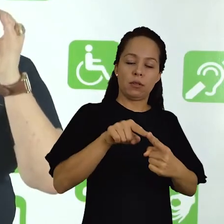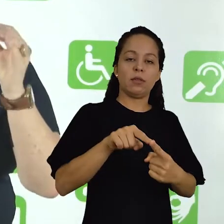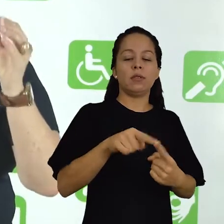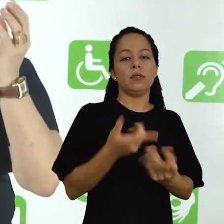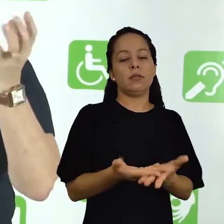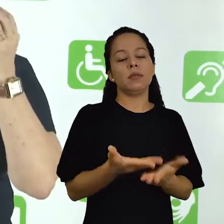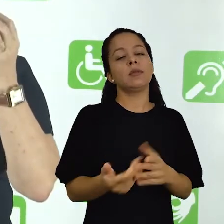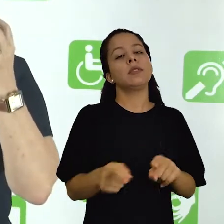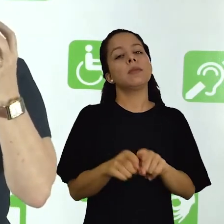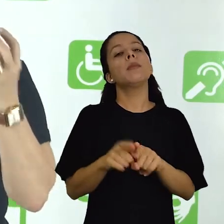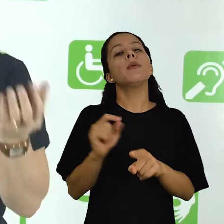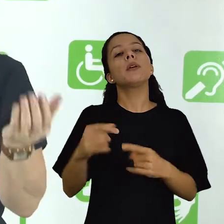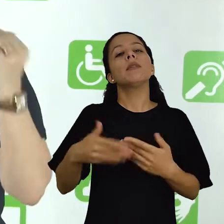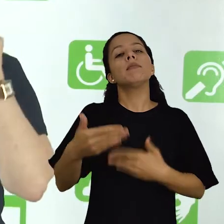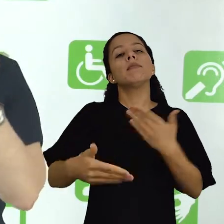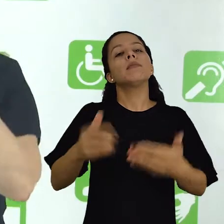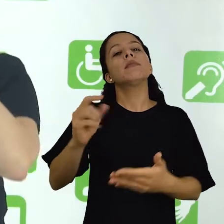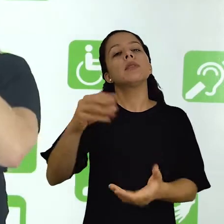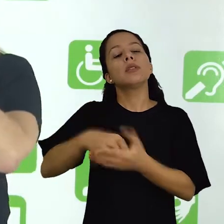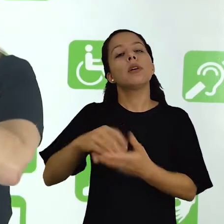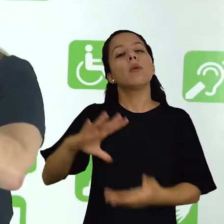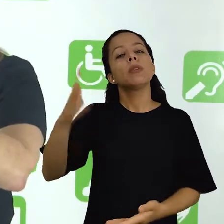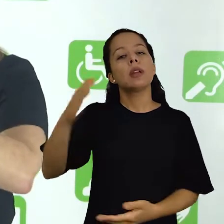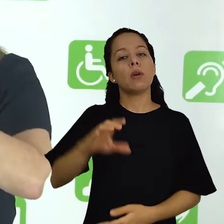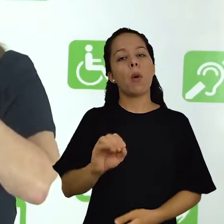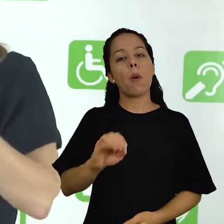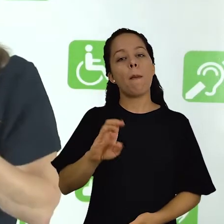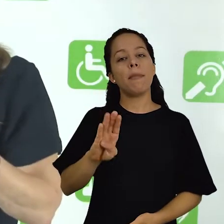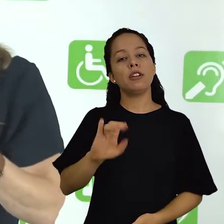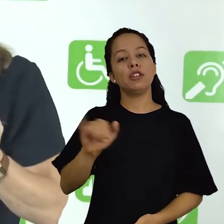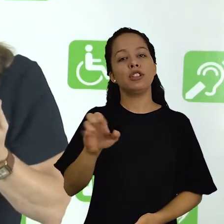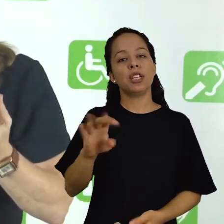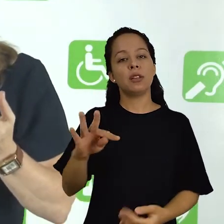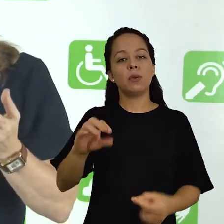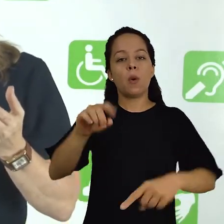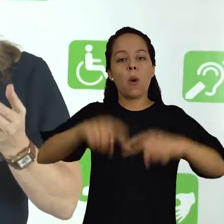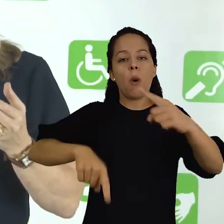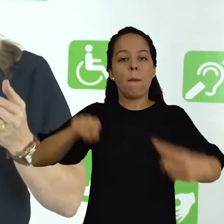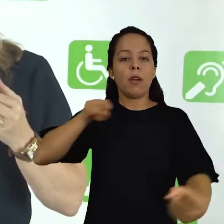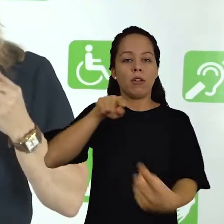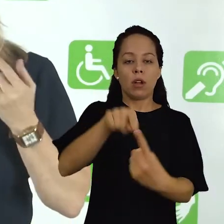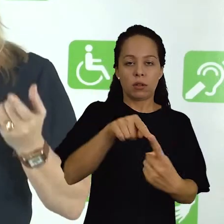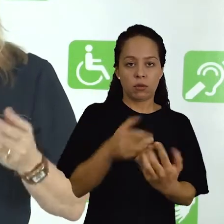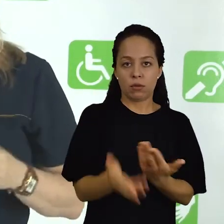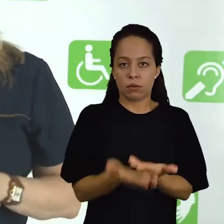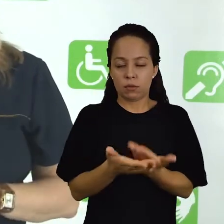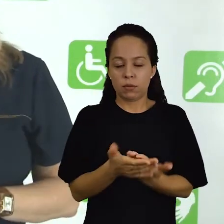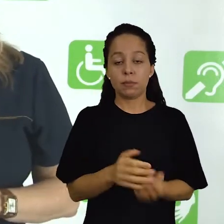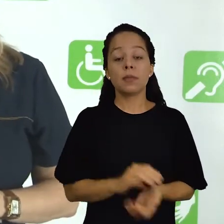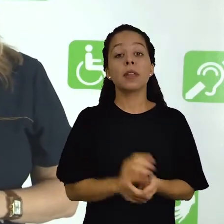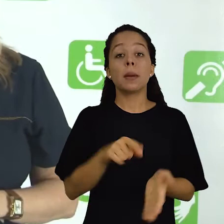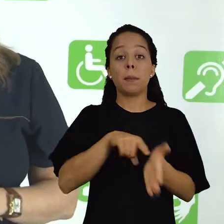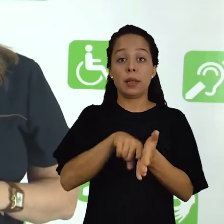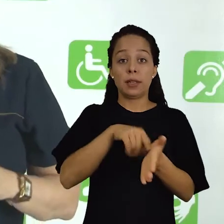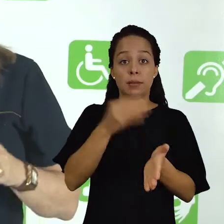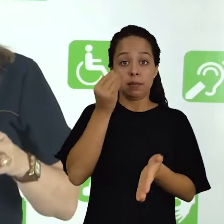produzidos nesse objeto. Ou seja, na pesquisa experimental, ela